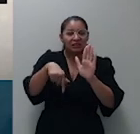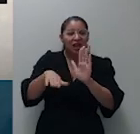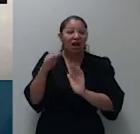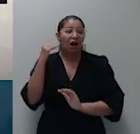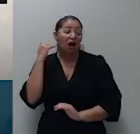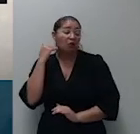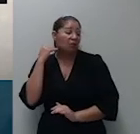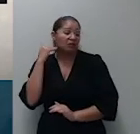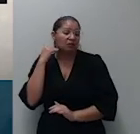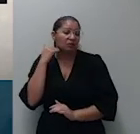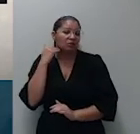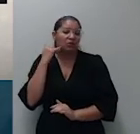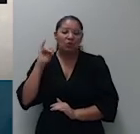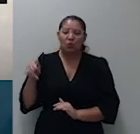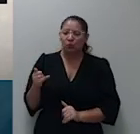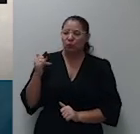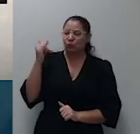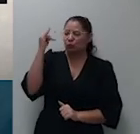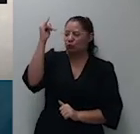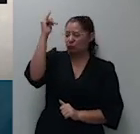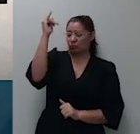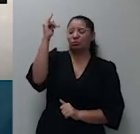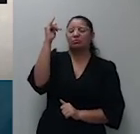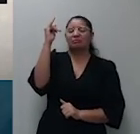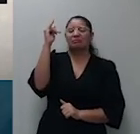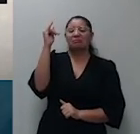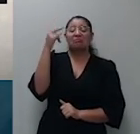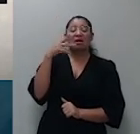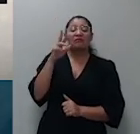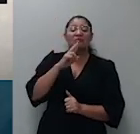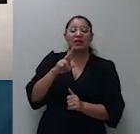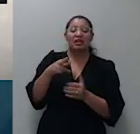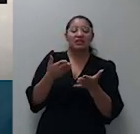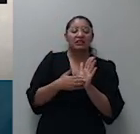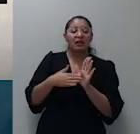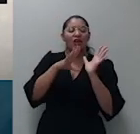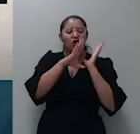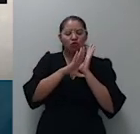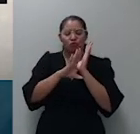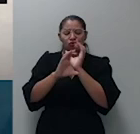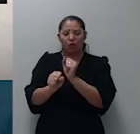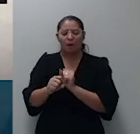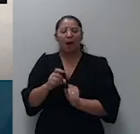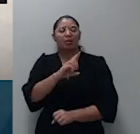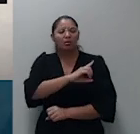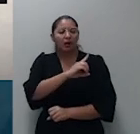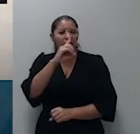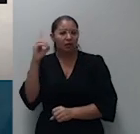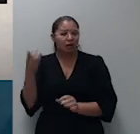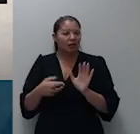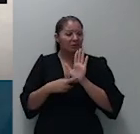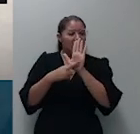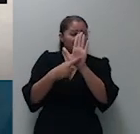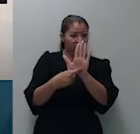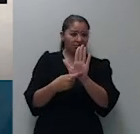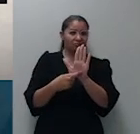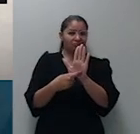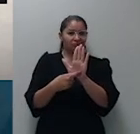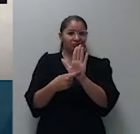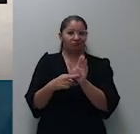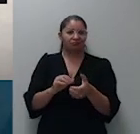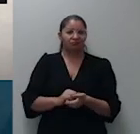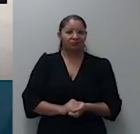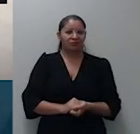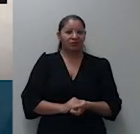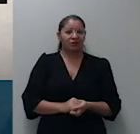juros de mora não poderiam, por essa razão, ser contabilizados da data da apresentação, porém, teria a parte credora o direito de exigir a